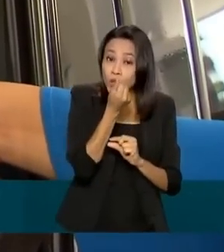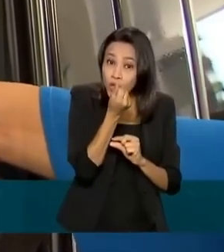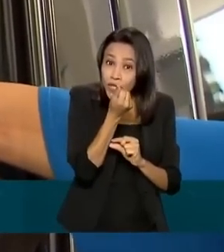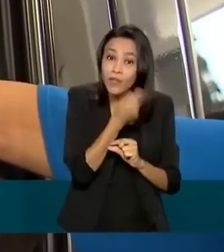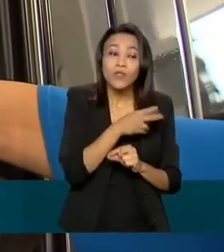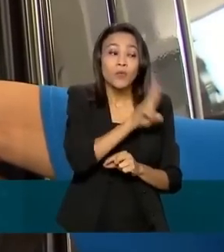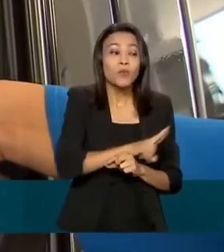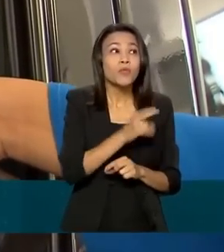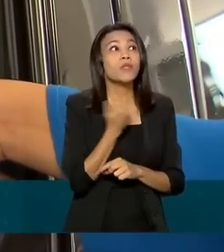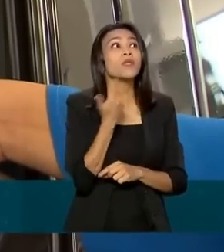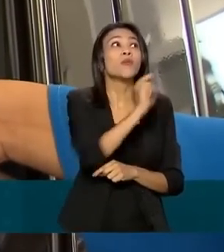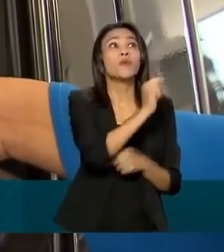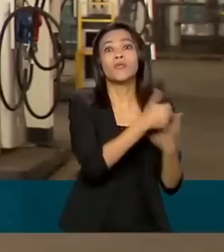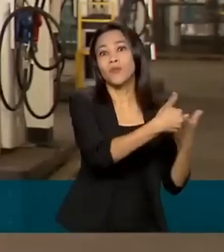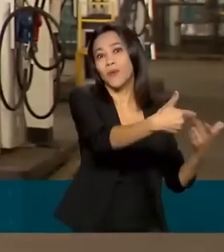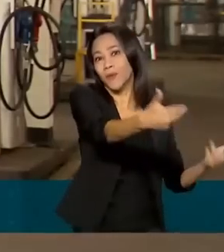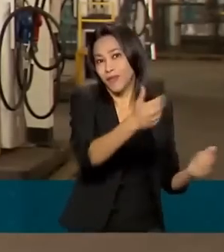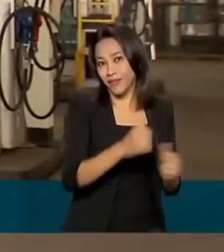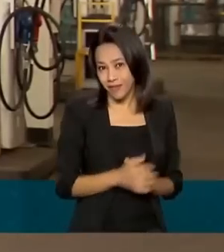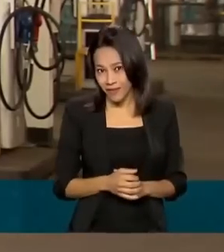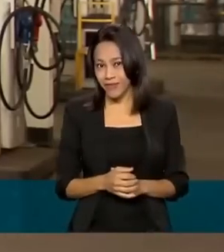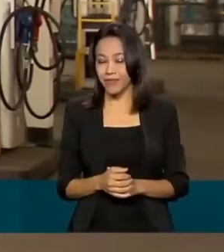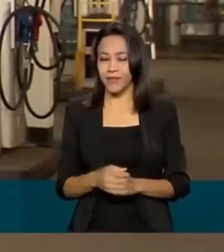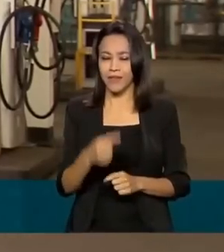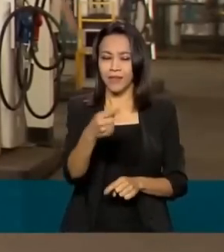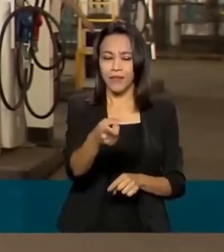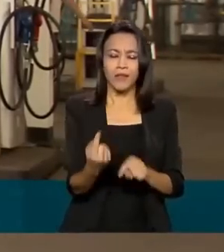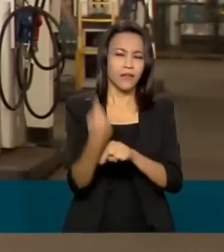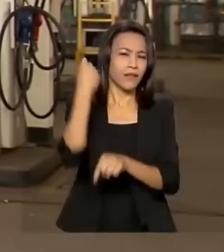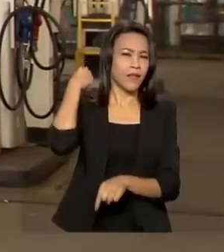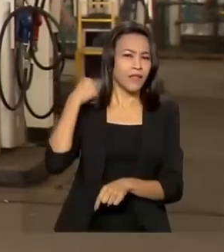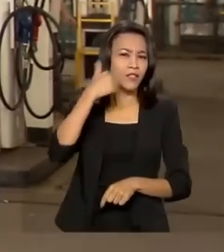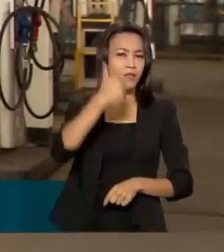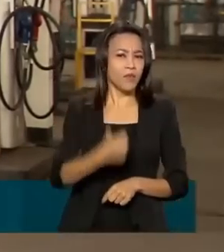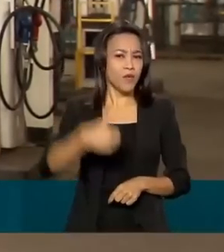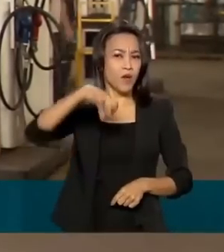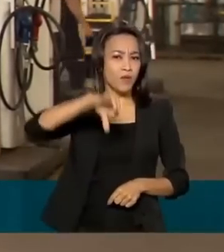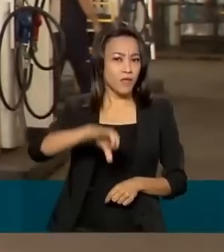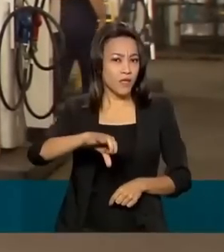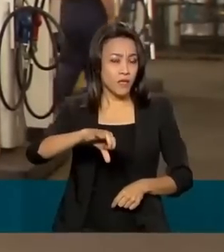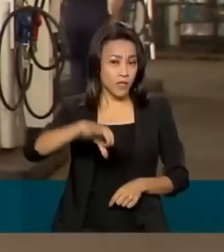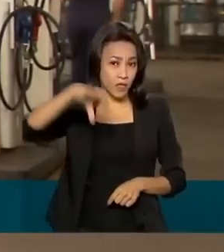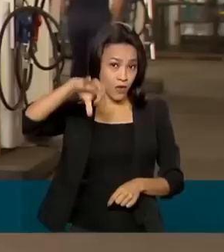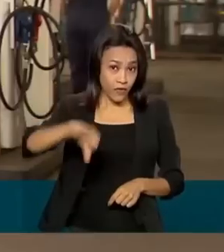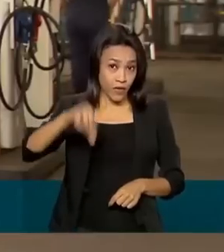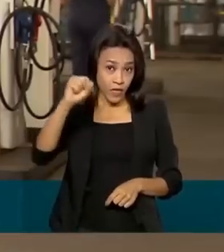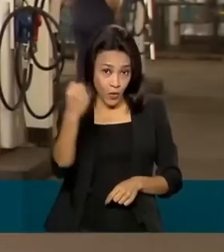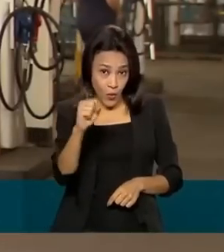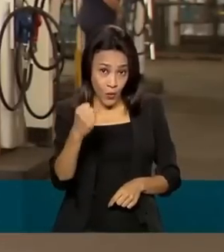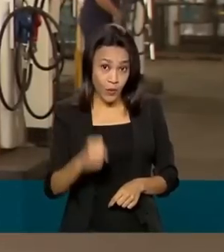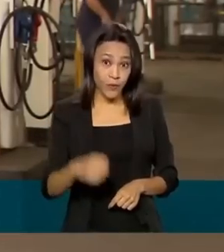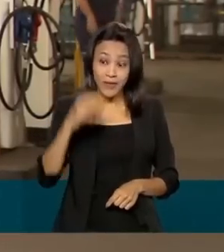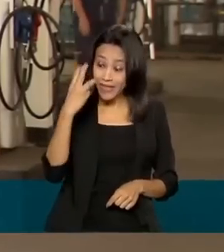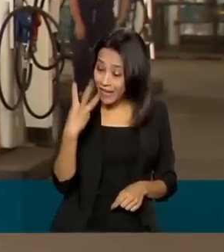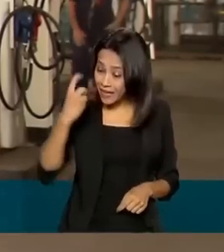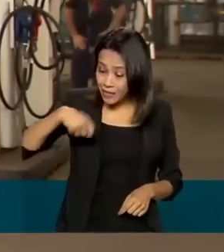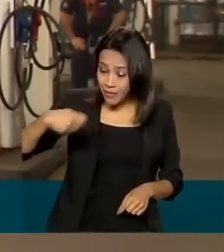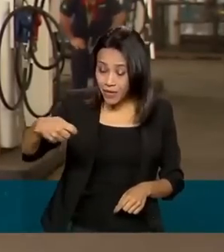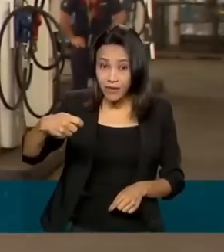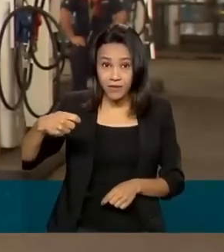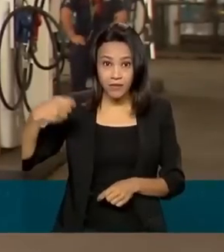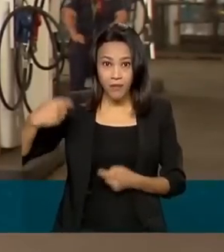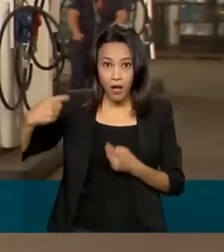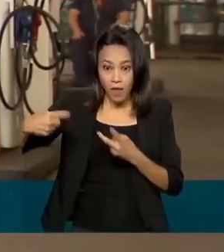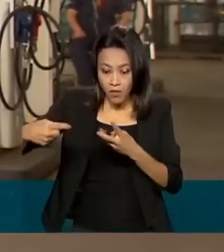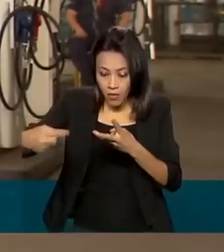a mais e outro benefício. Desde 1998, o Brasil não registrava três meses seguidos de